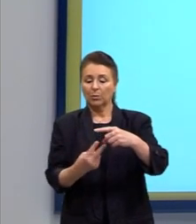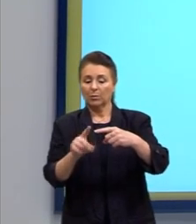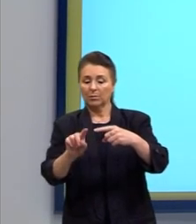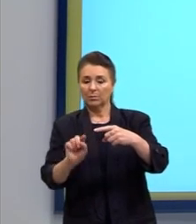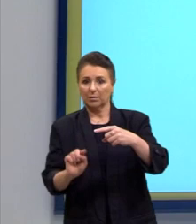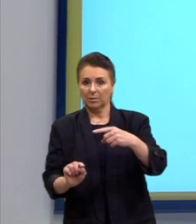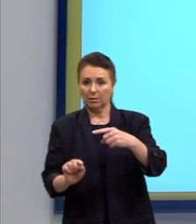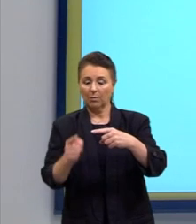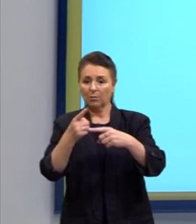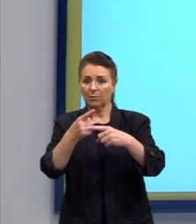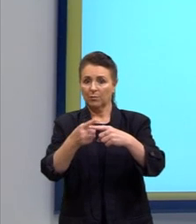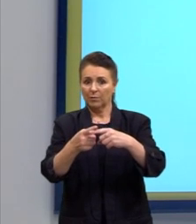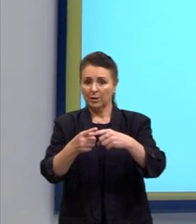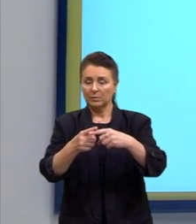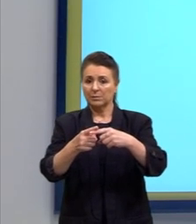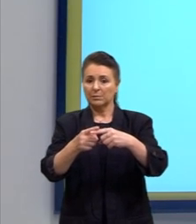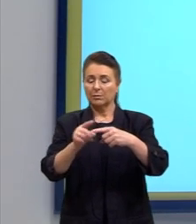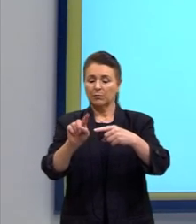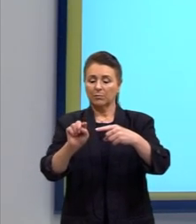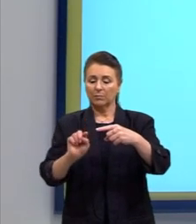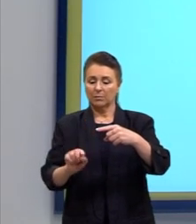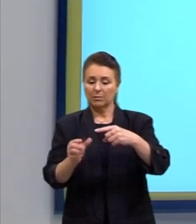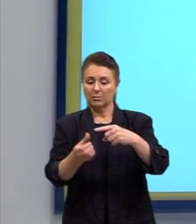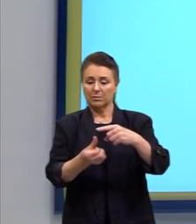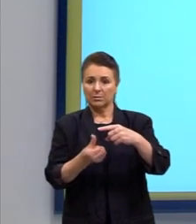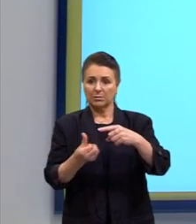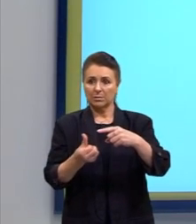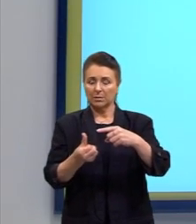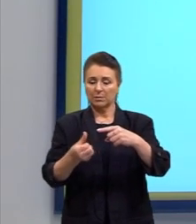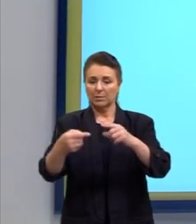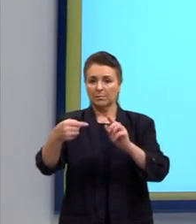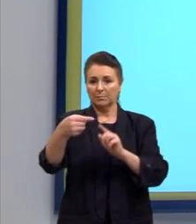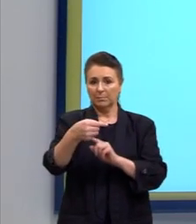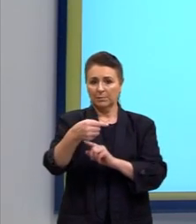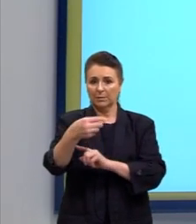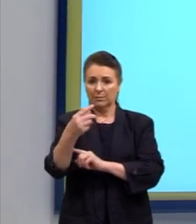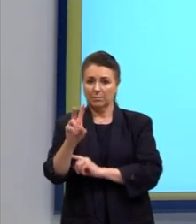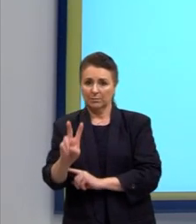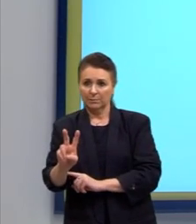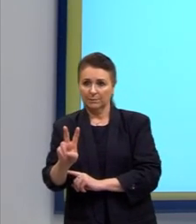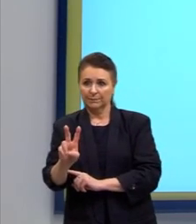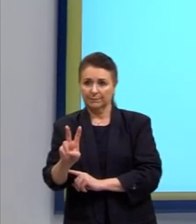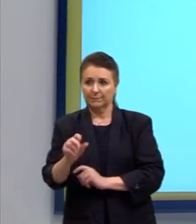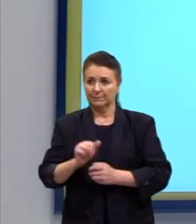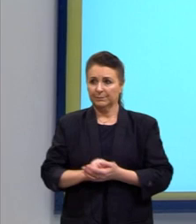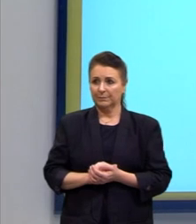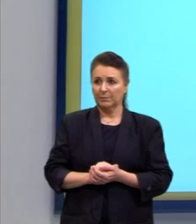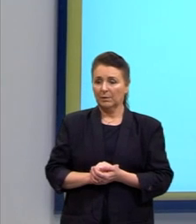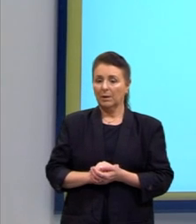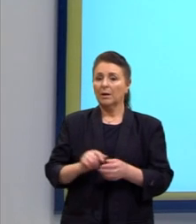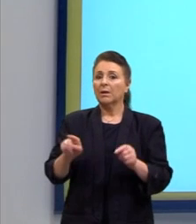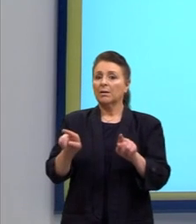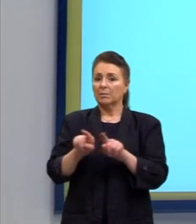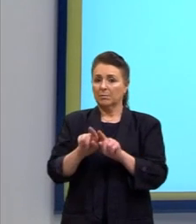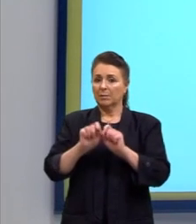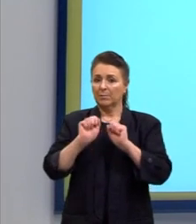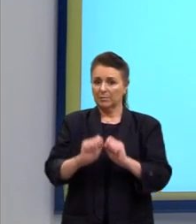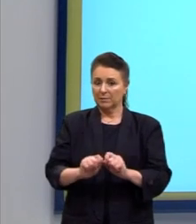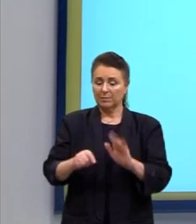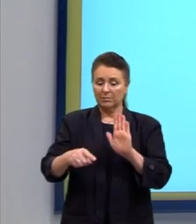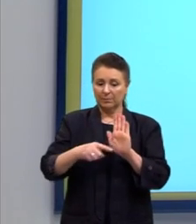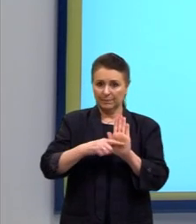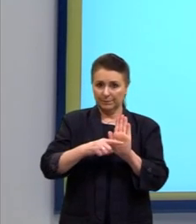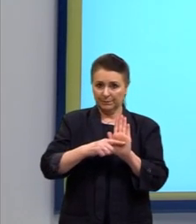vezes o fatorial de 6 menos 2. Aqui nós podemos efetuar a subtração.